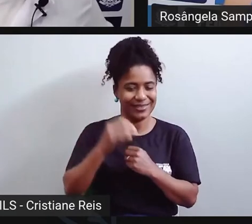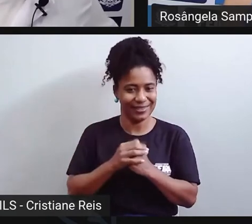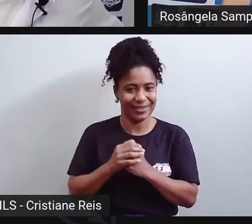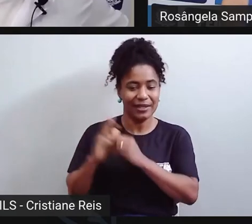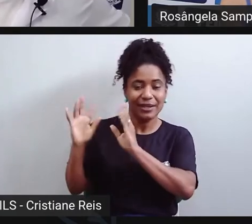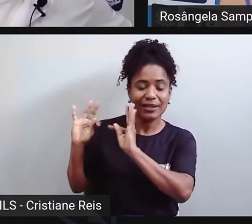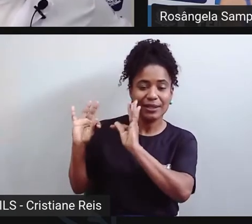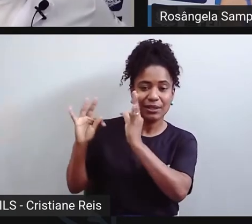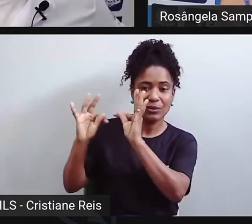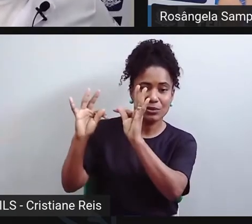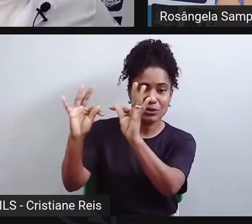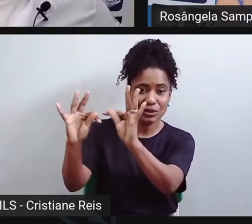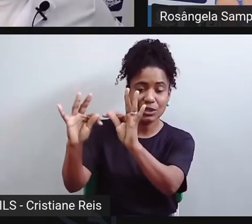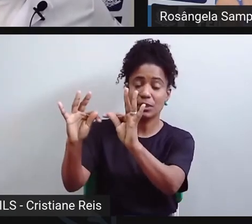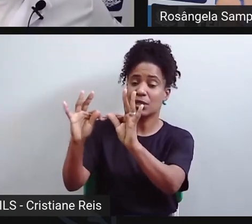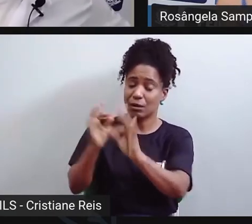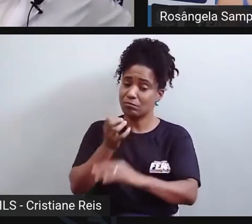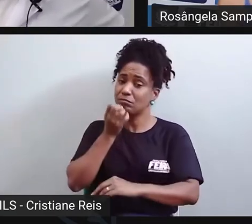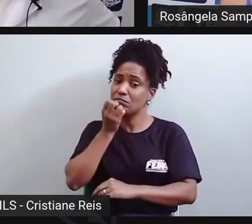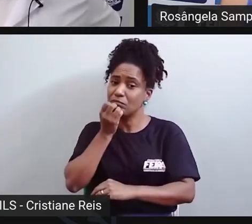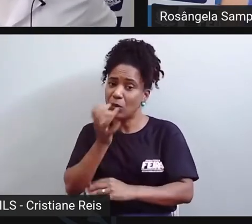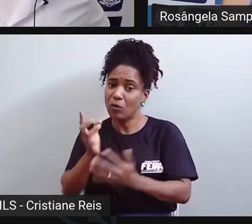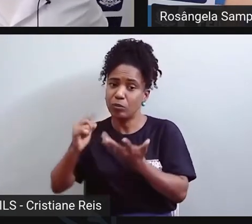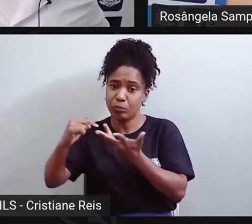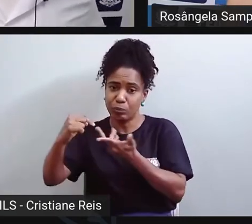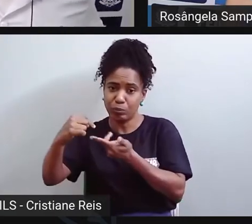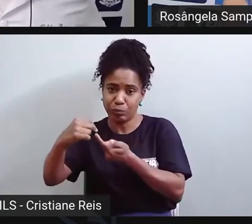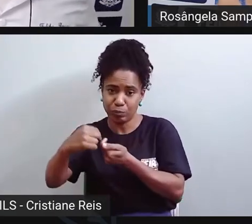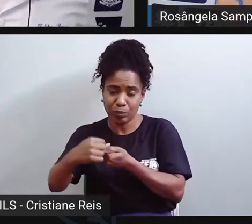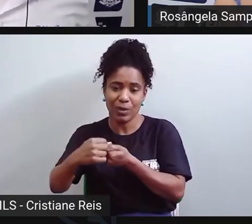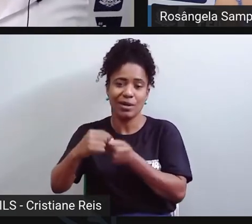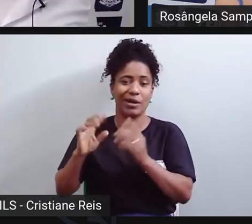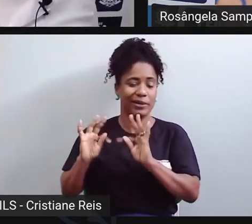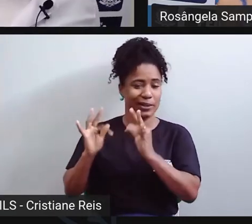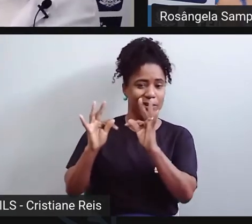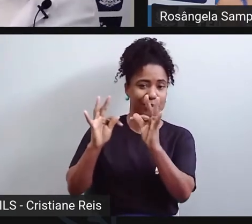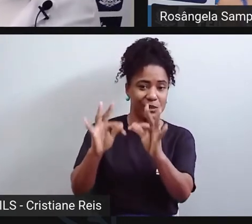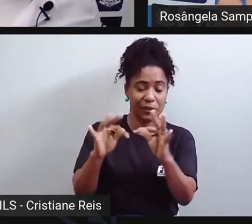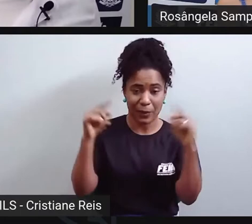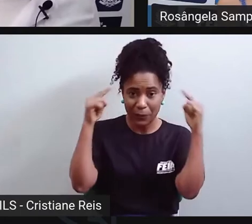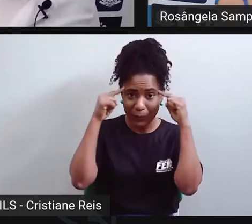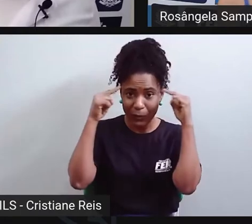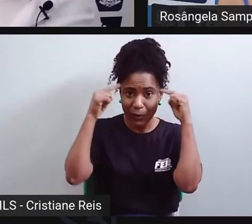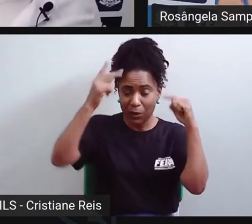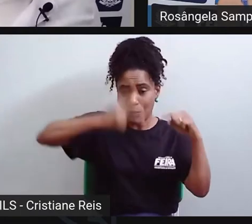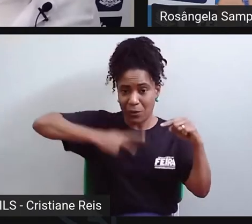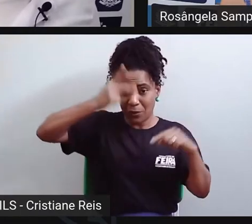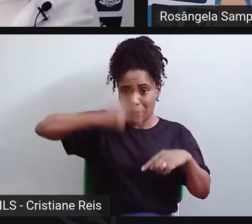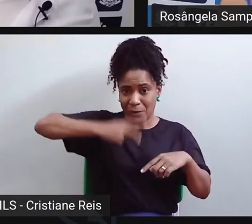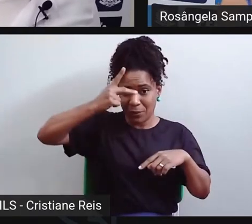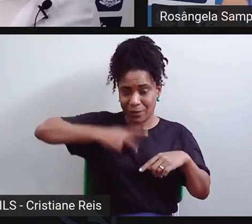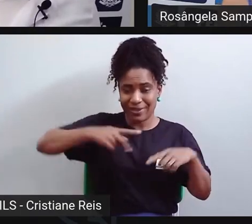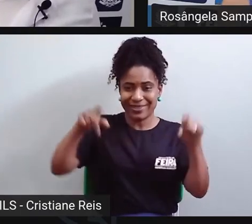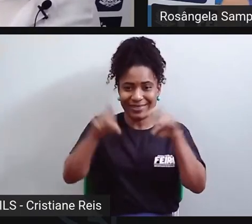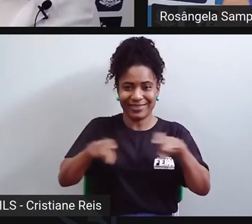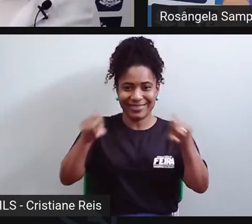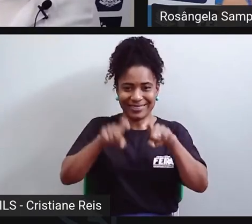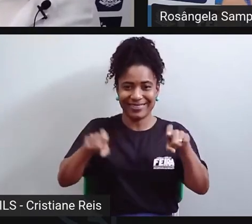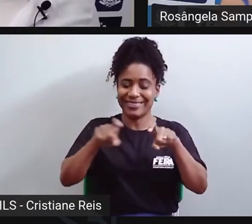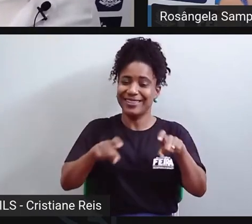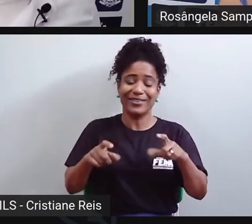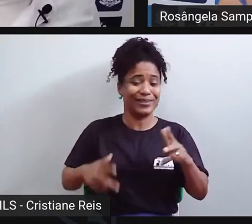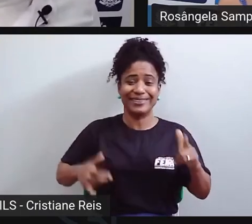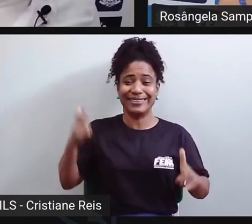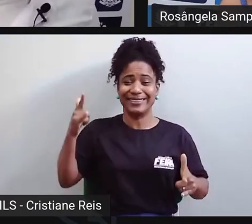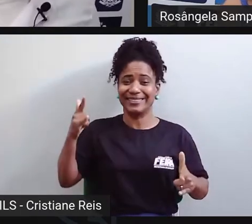e não deixar que essa tecnologia nos transforme em robô. Não somos robô. Ainda não somos. Espero que não possamos